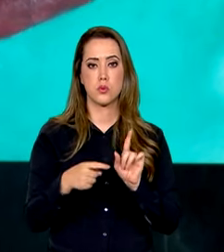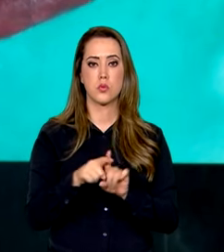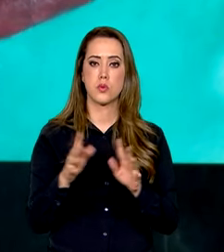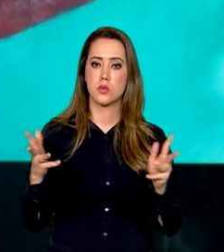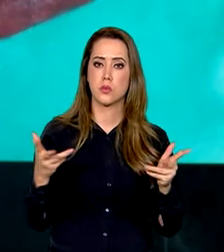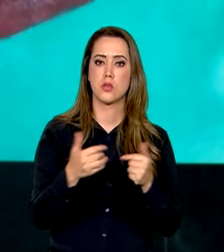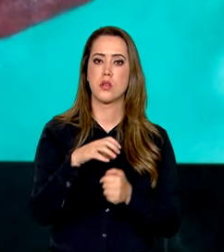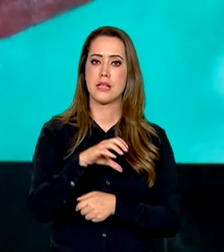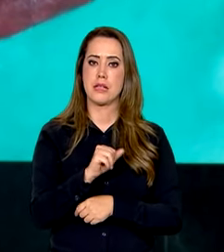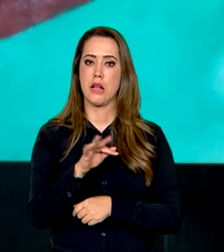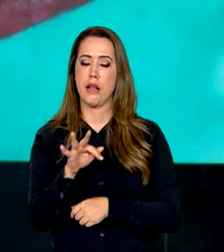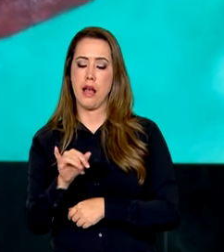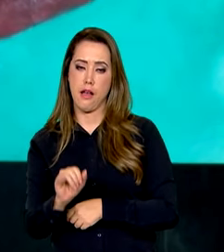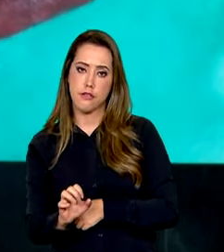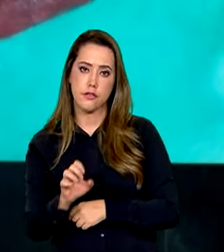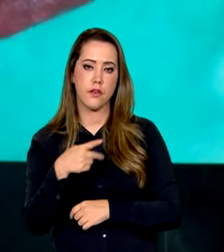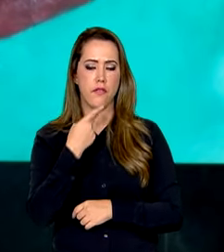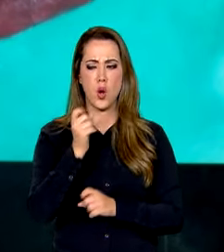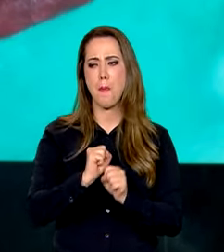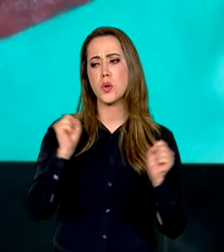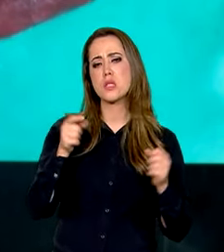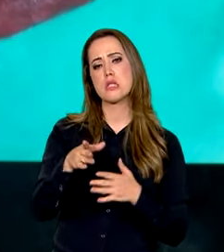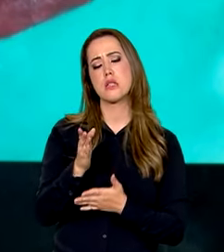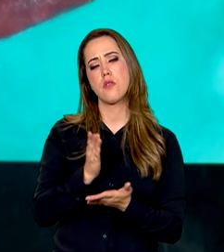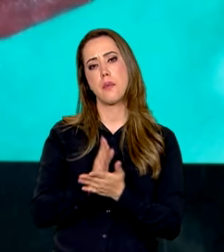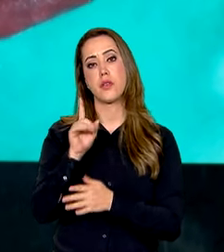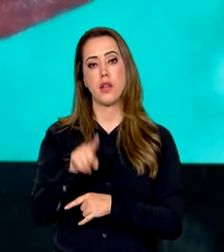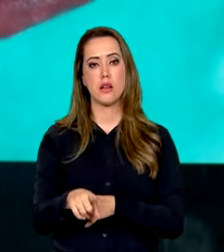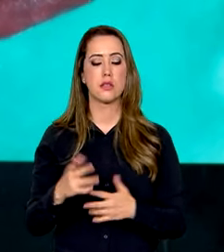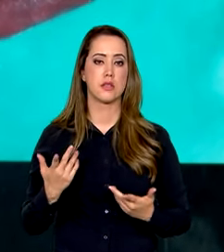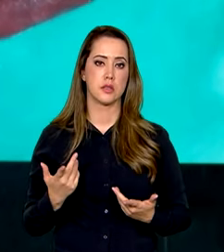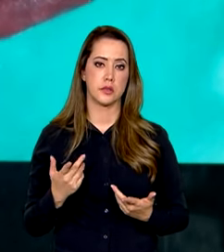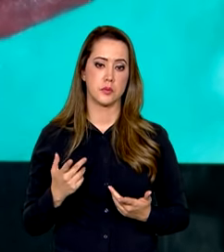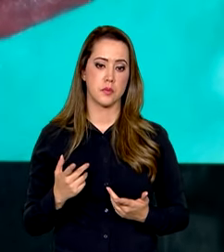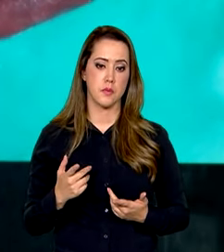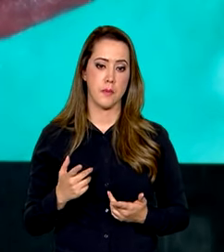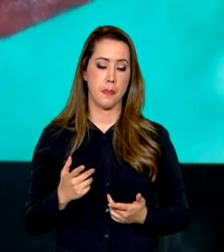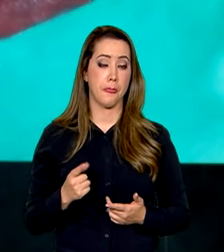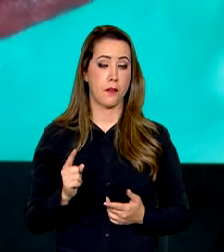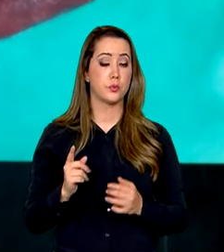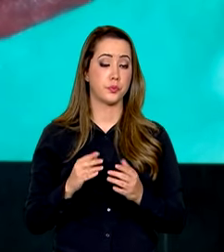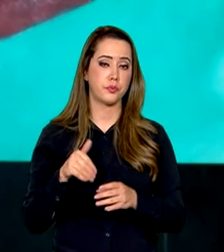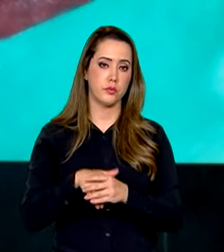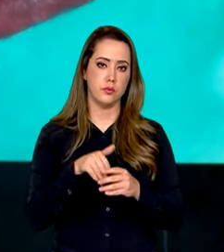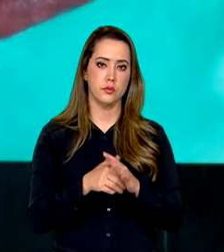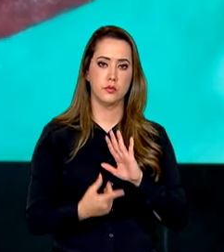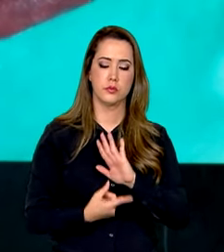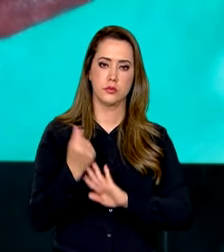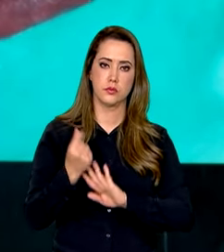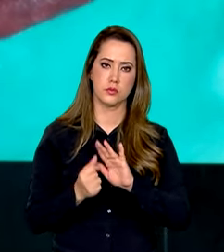do CARF, que muita gente dizia que era impossível ser aprovado, na votação do orçamento, da